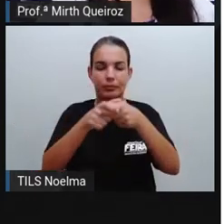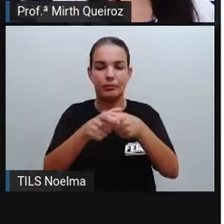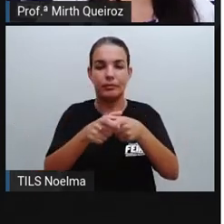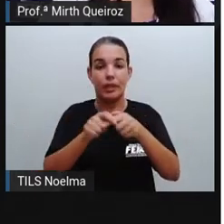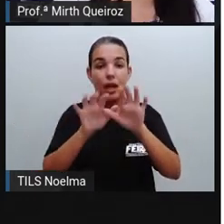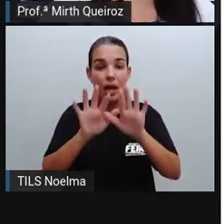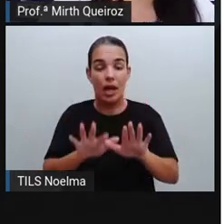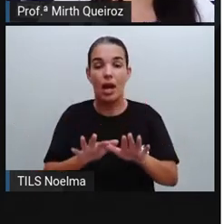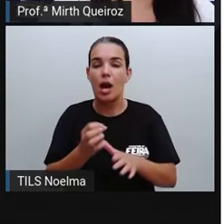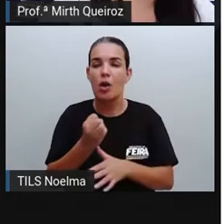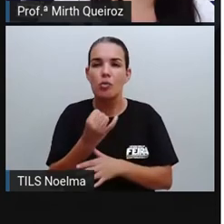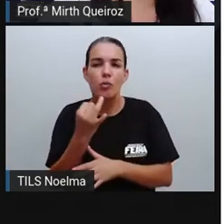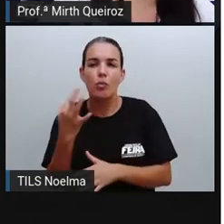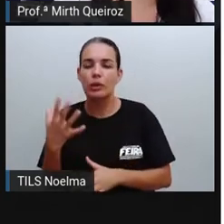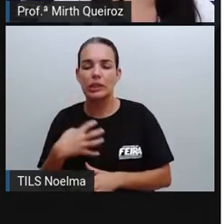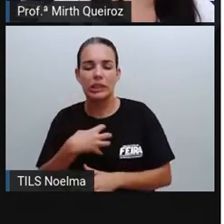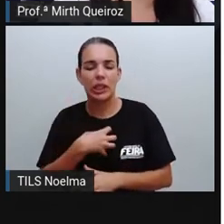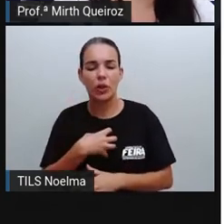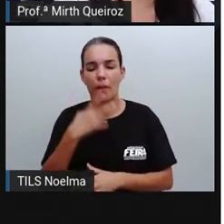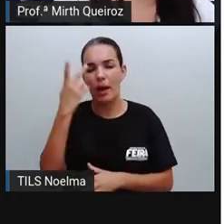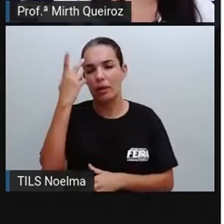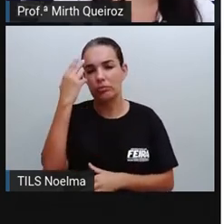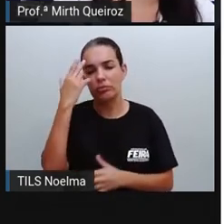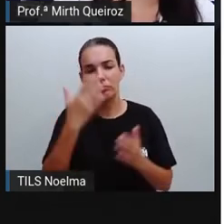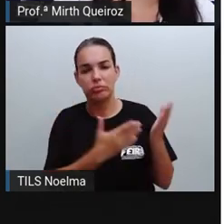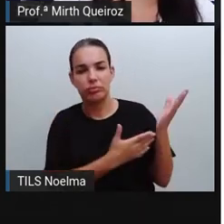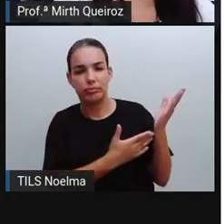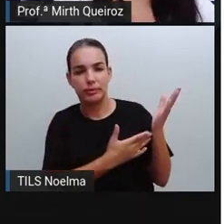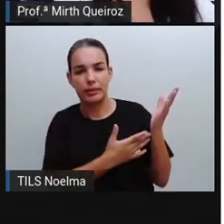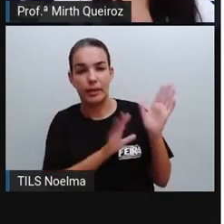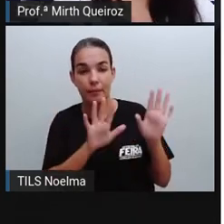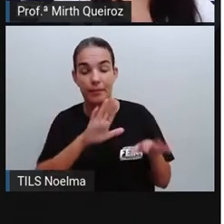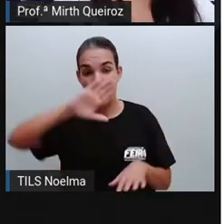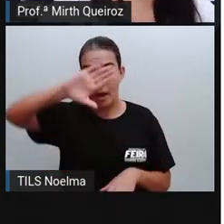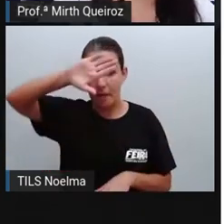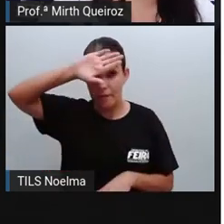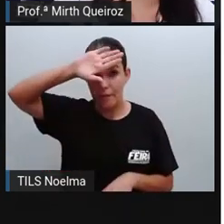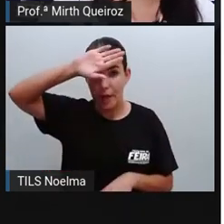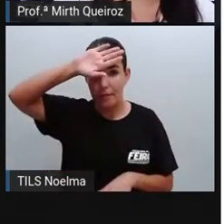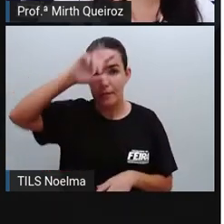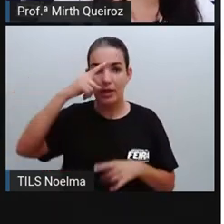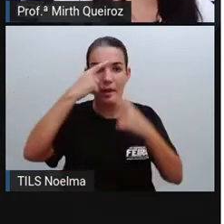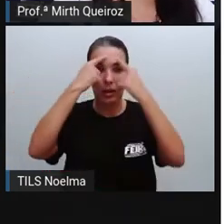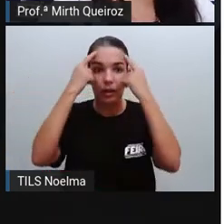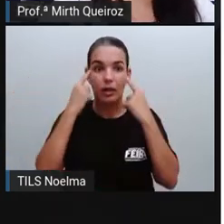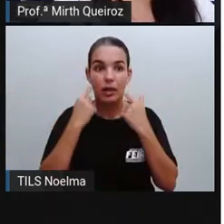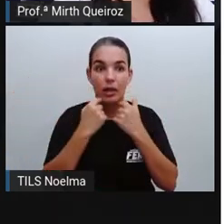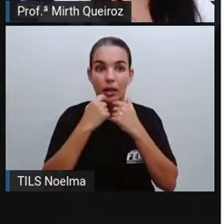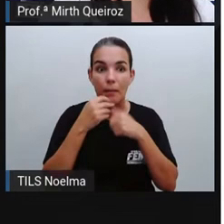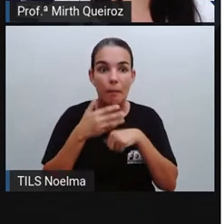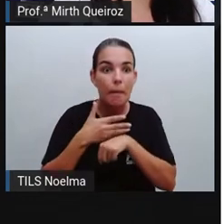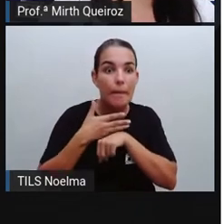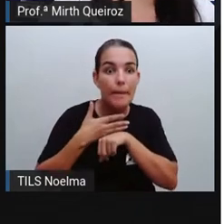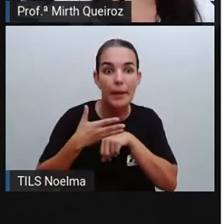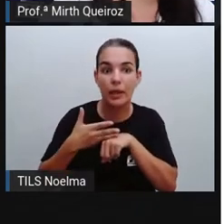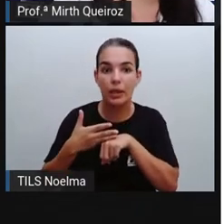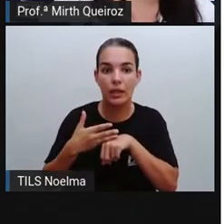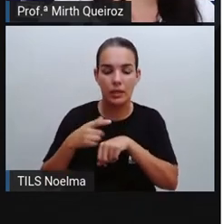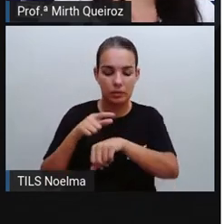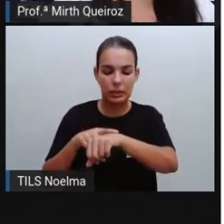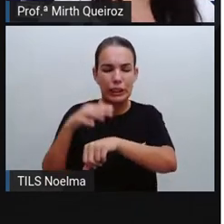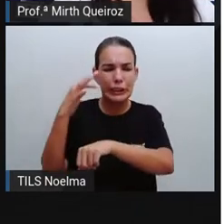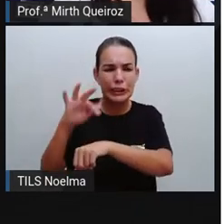sintomas comuns dessa doença? Febre, palidez e manchas pelo corpo, dores nas articulações,